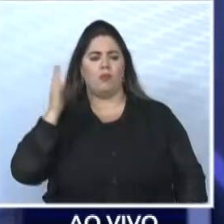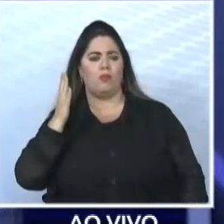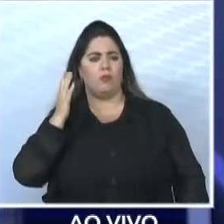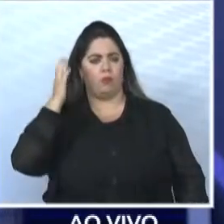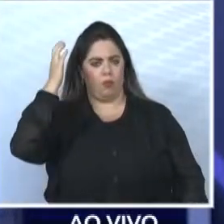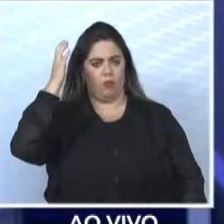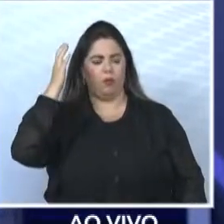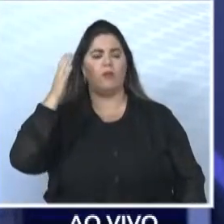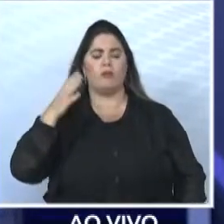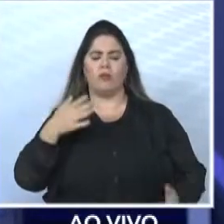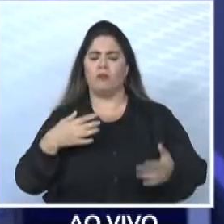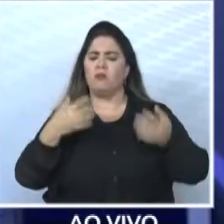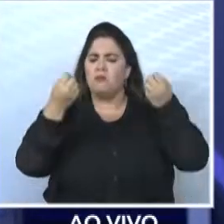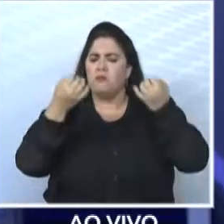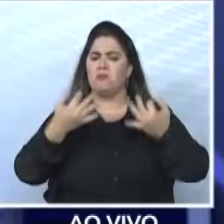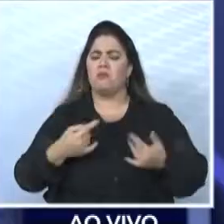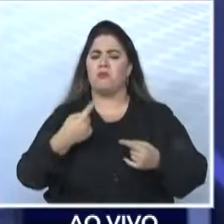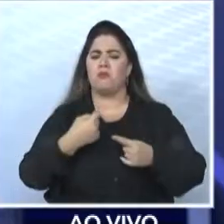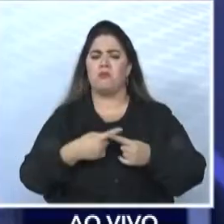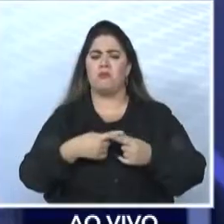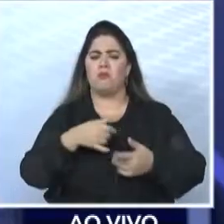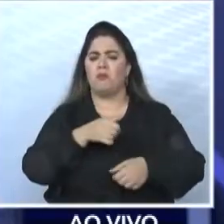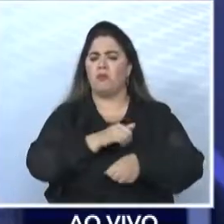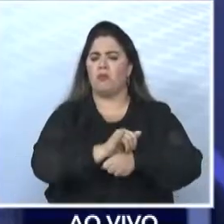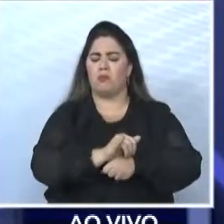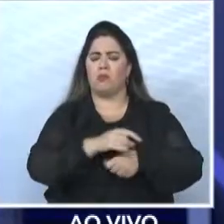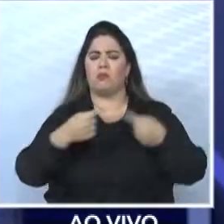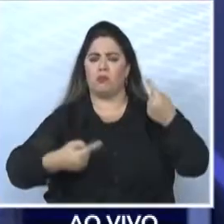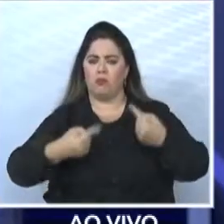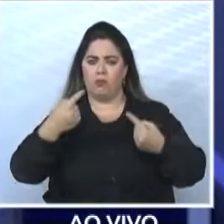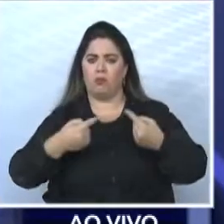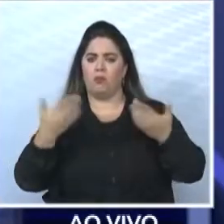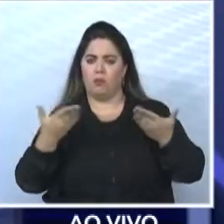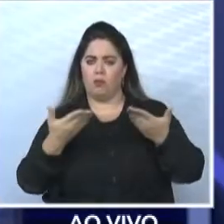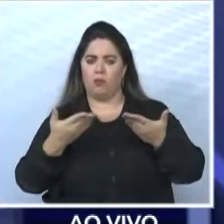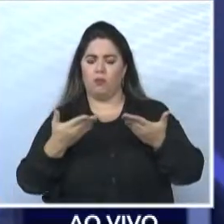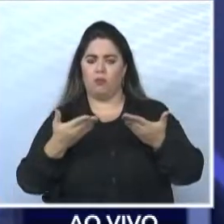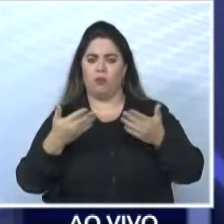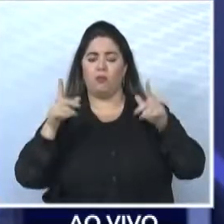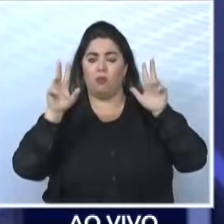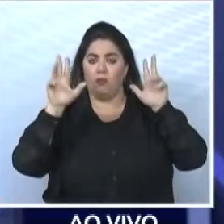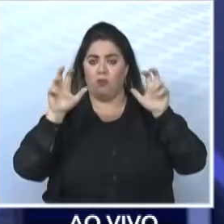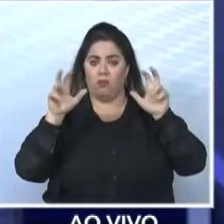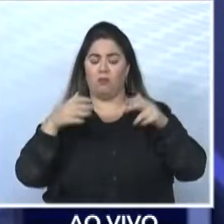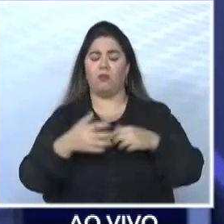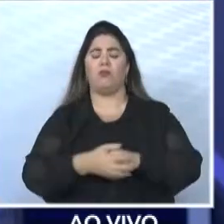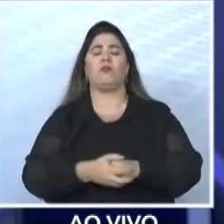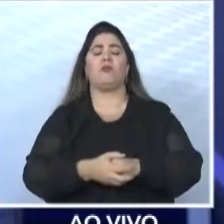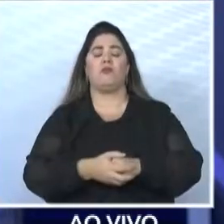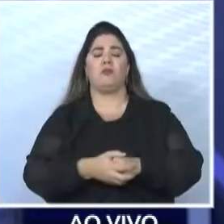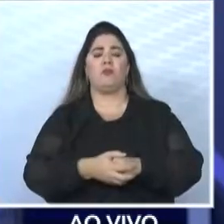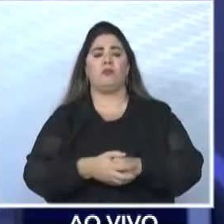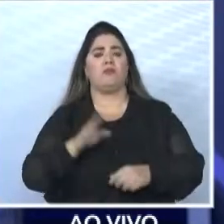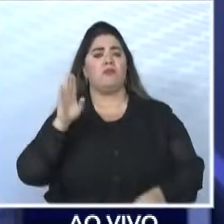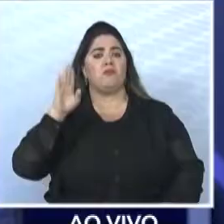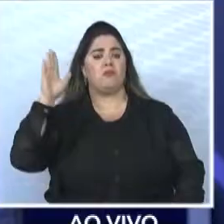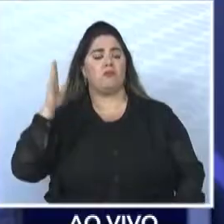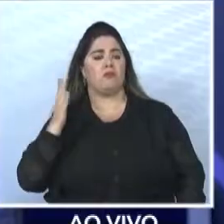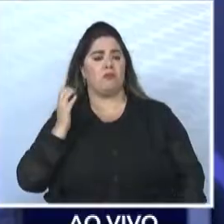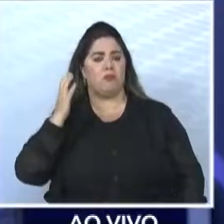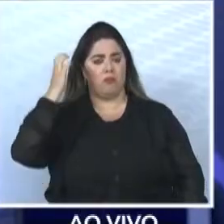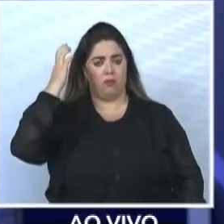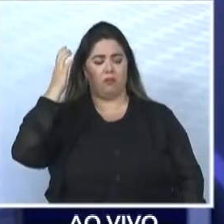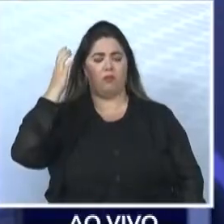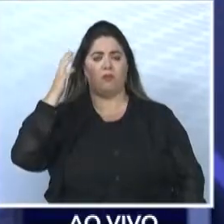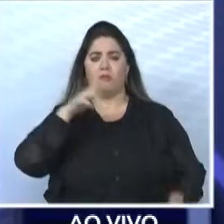justificar a ausência aqui no nosso debate de hoje. Abre aspas. A candidata à Prefeitura de Franca, Flávia Lancha, na manhã da última